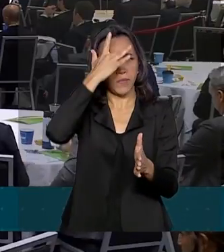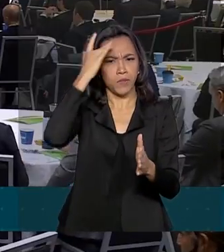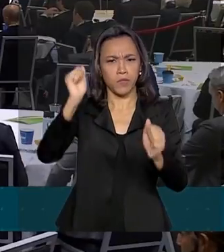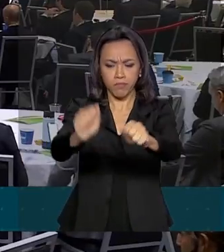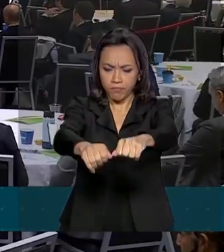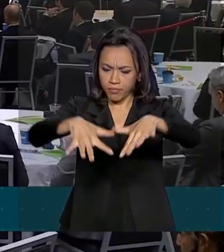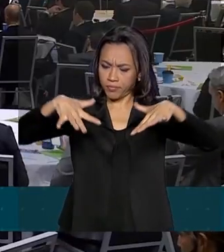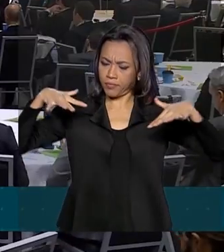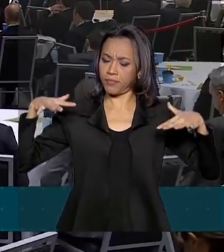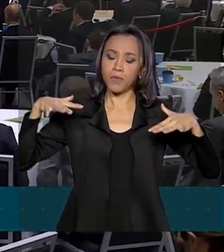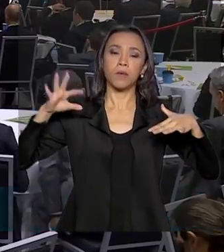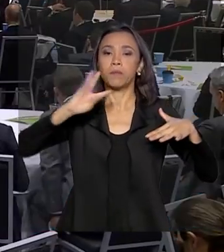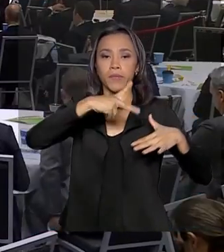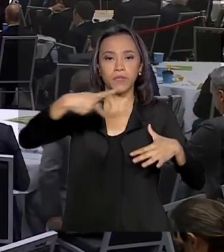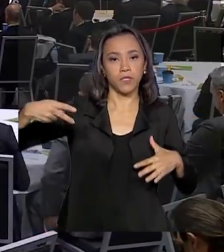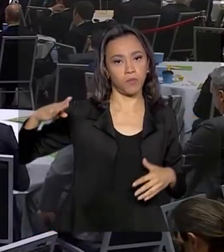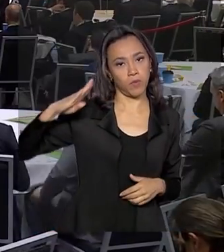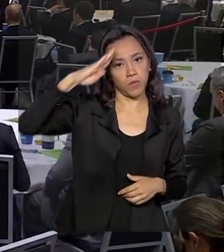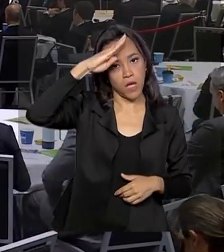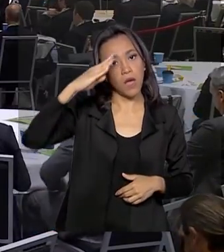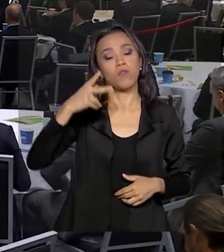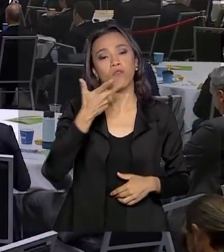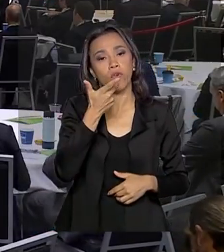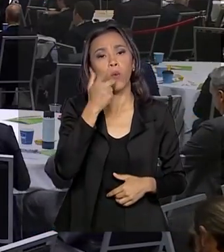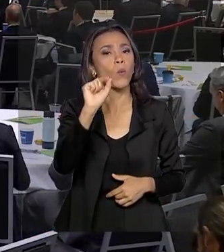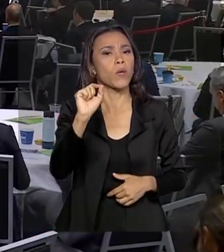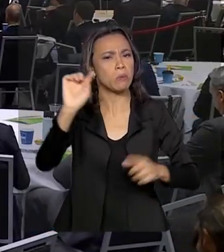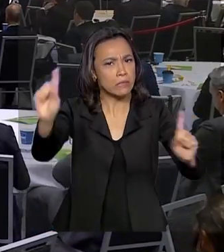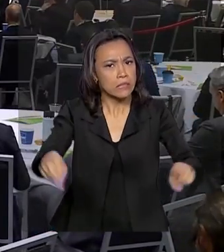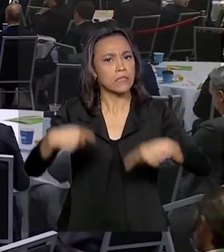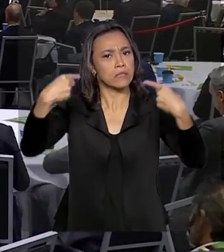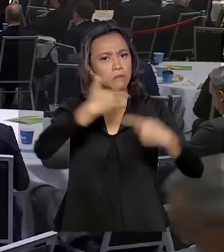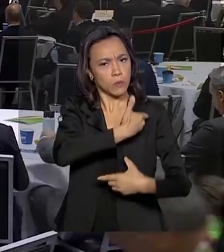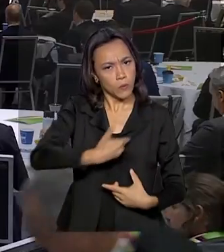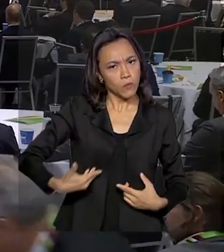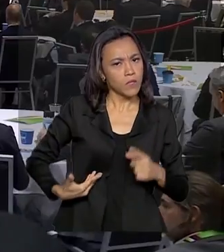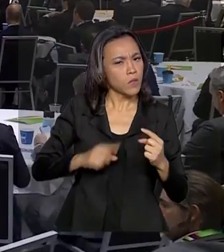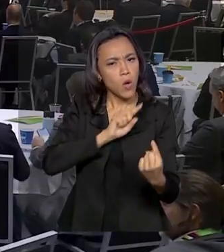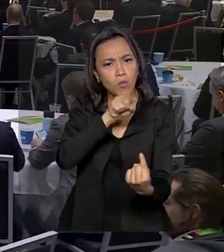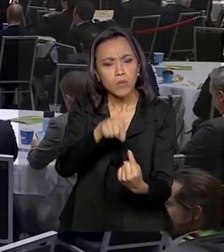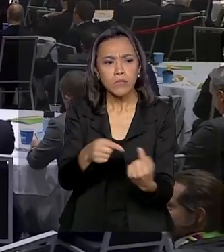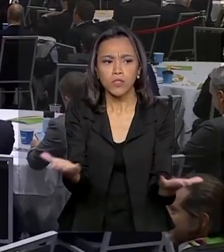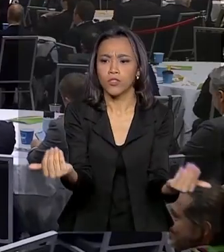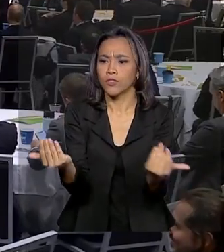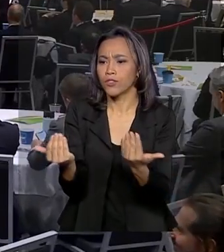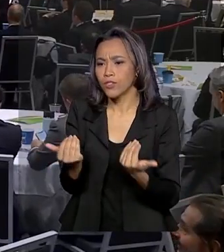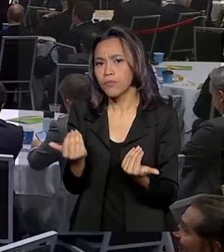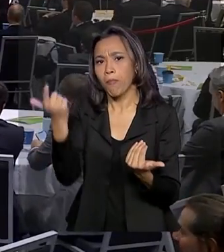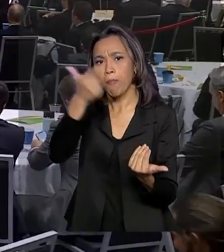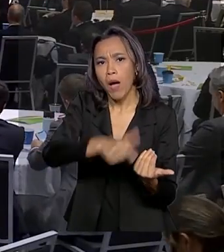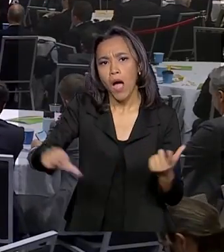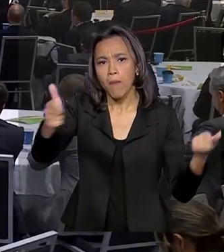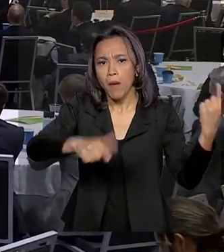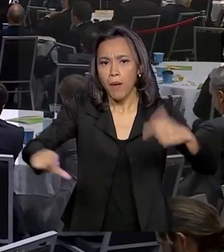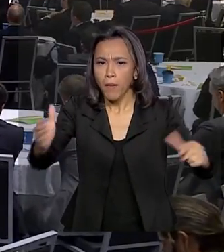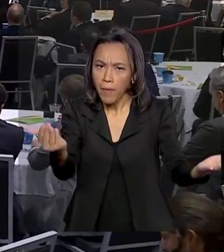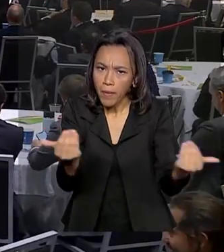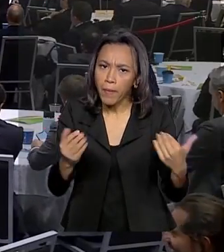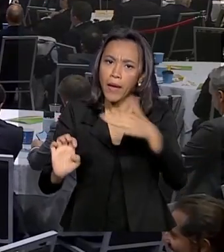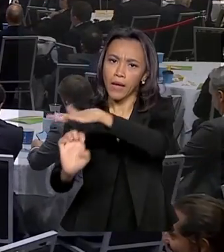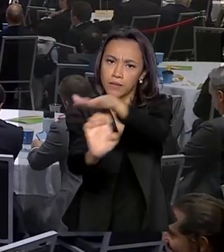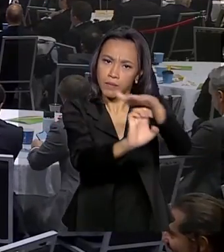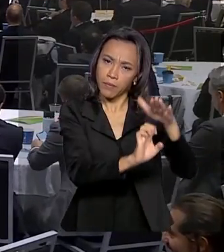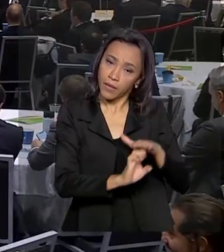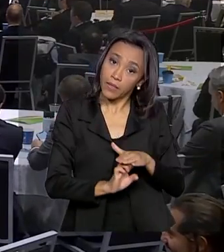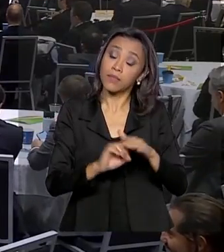presidente Jair Bolsonaro reforçou o desafio do governo de atrair novos investimentos, simplificando e